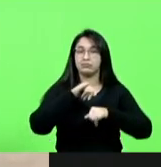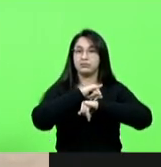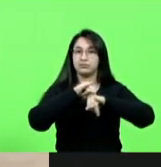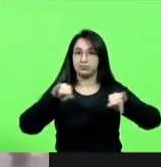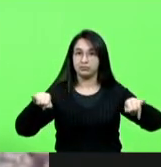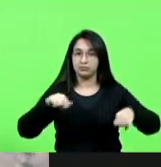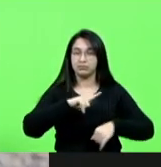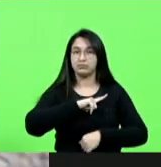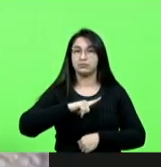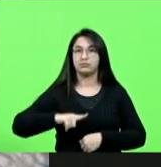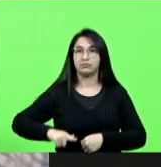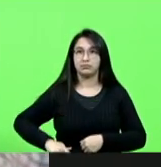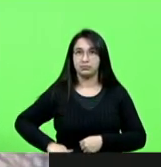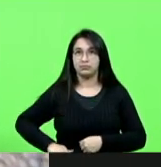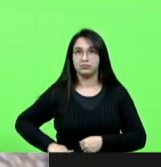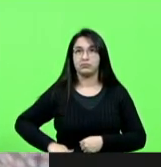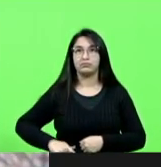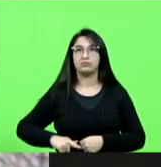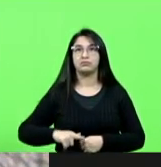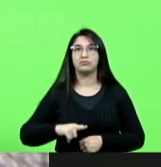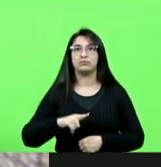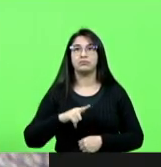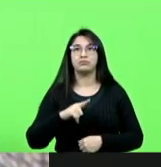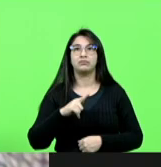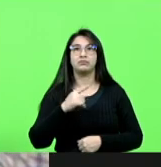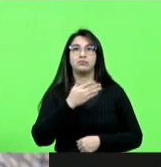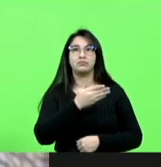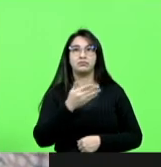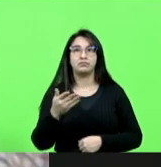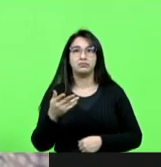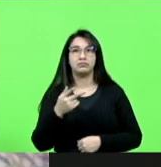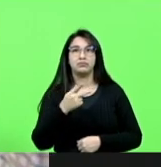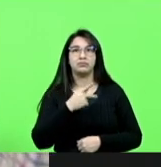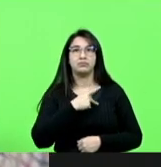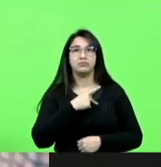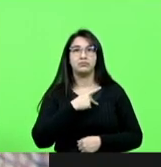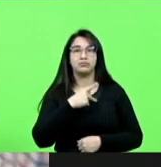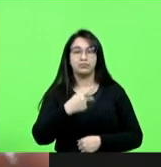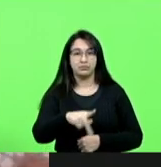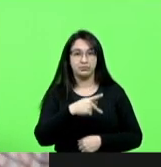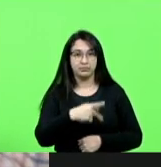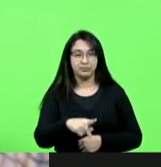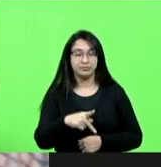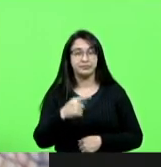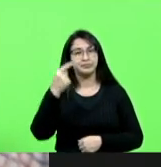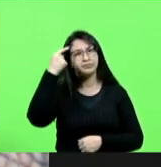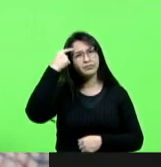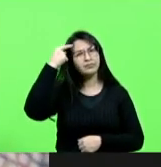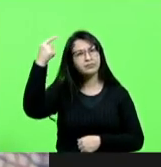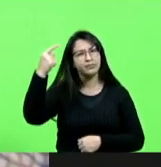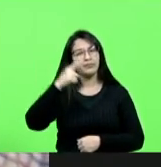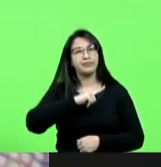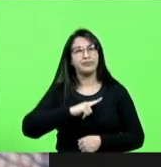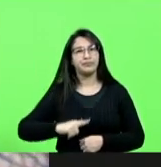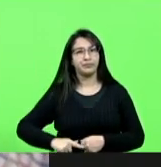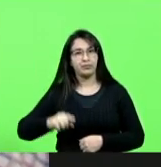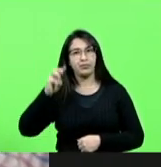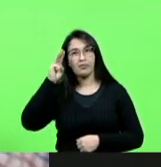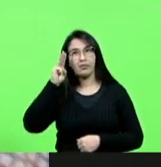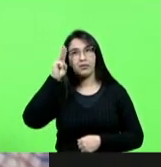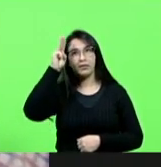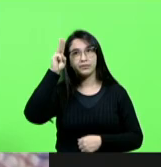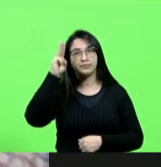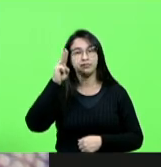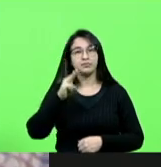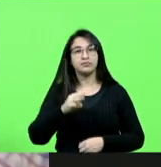governo do Estado fez para os professores. E eu quero lembrar aqui ao governador Carlos Moisés, tem